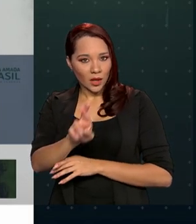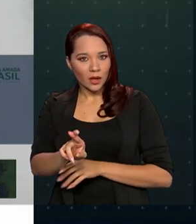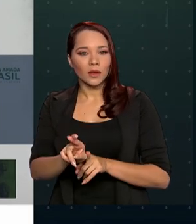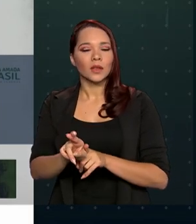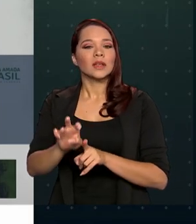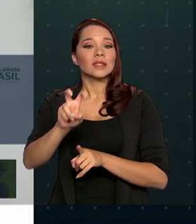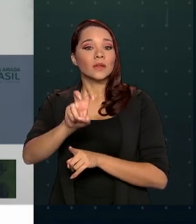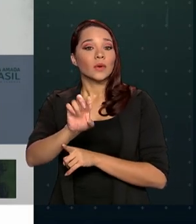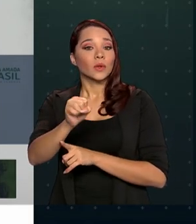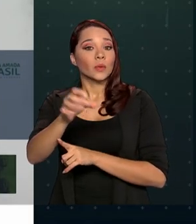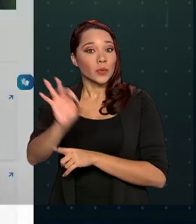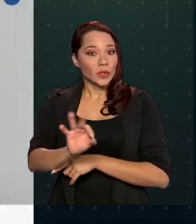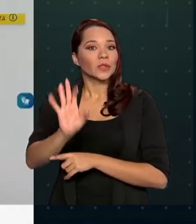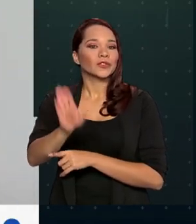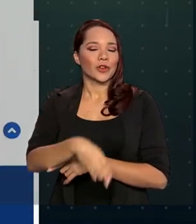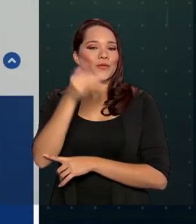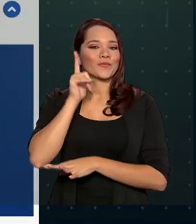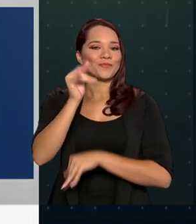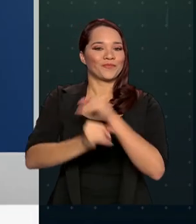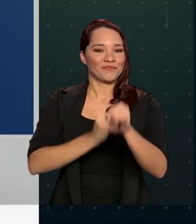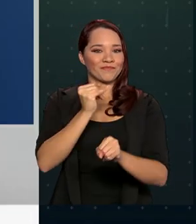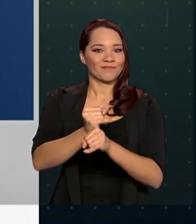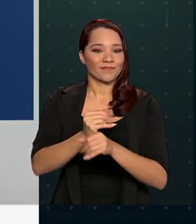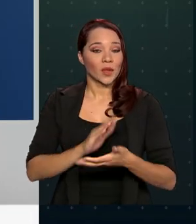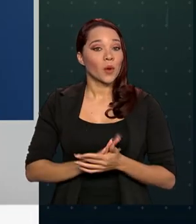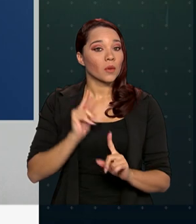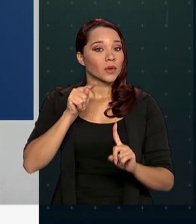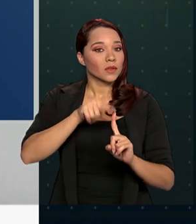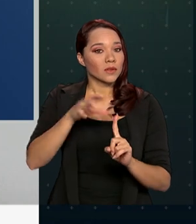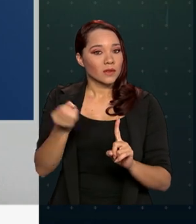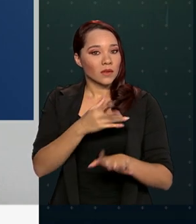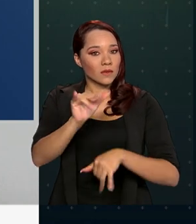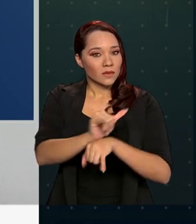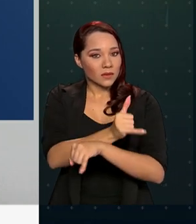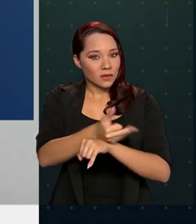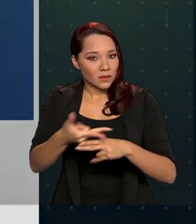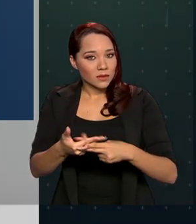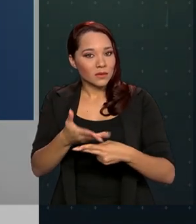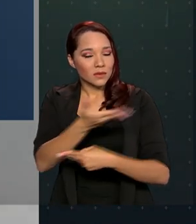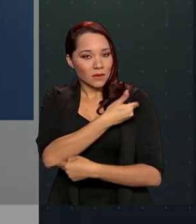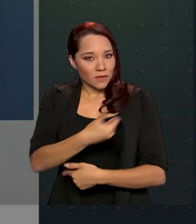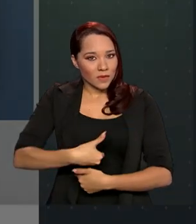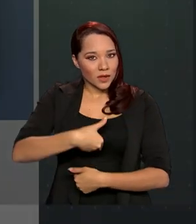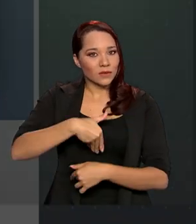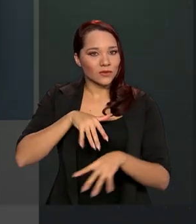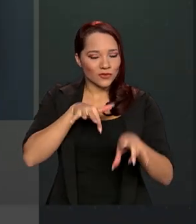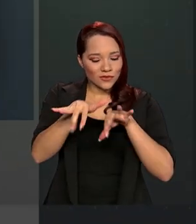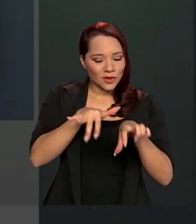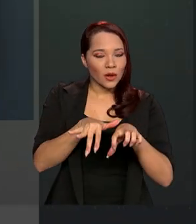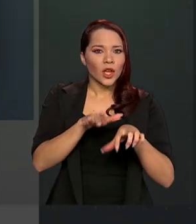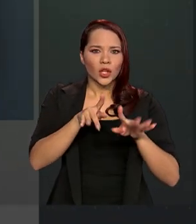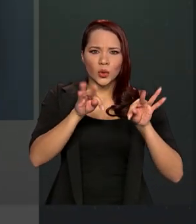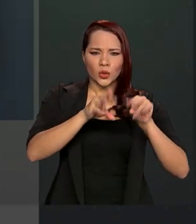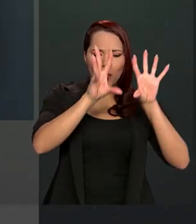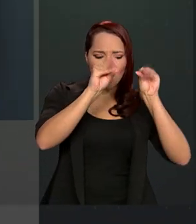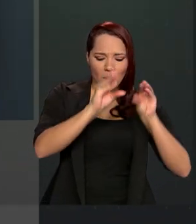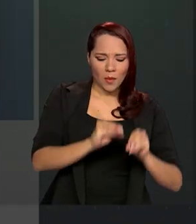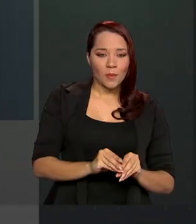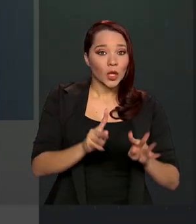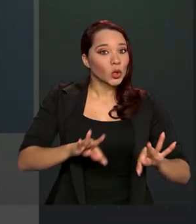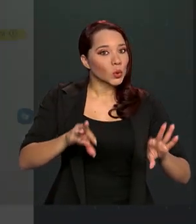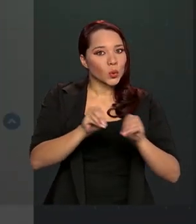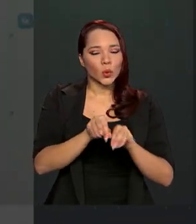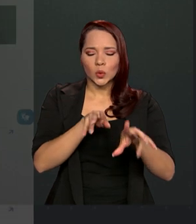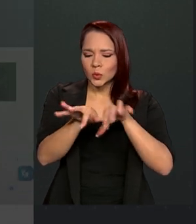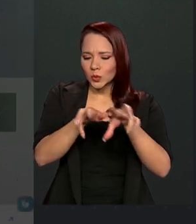% já são online. A meta da nova estratégia de governo digital é digitalizar 100% dos